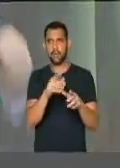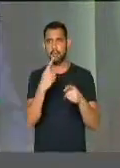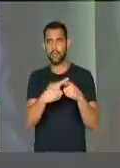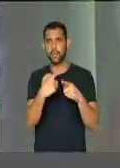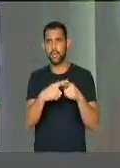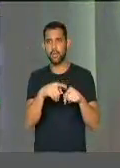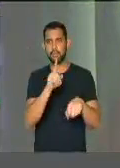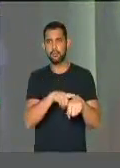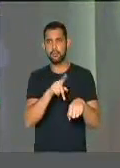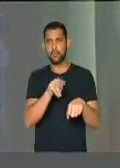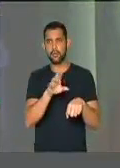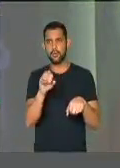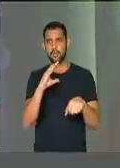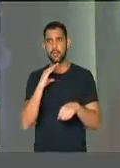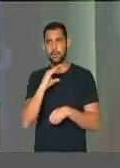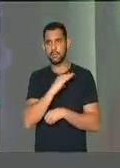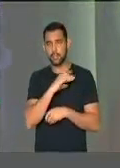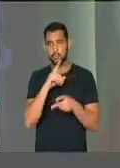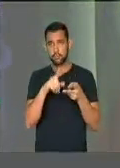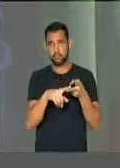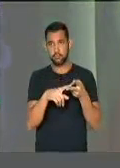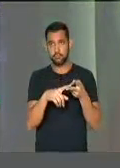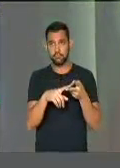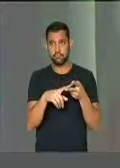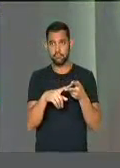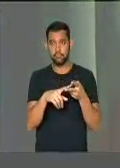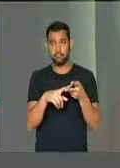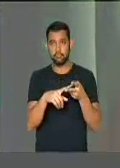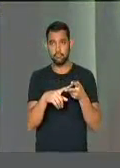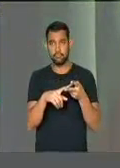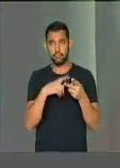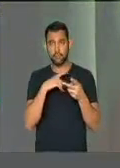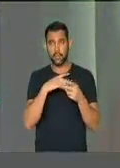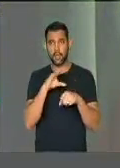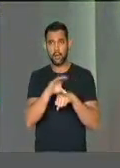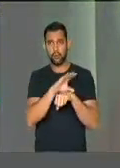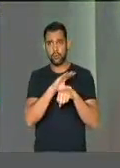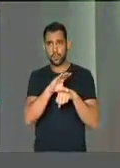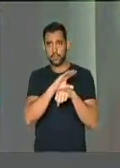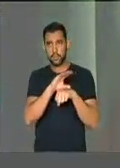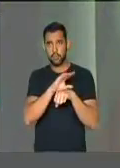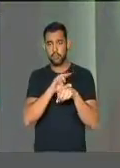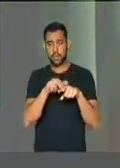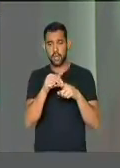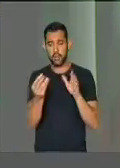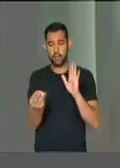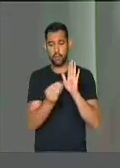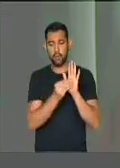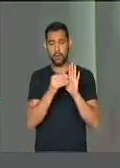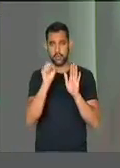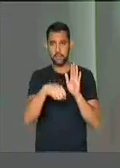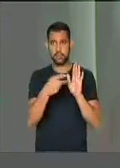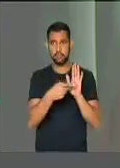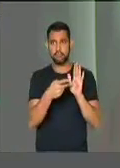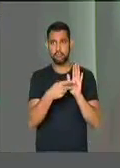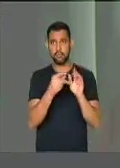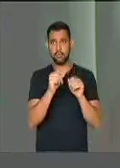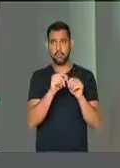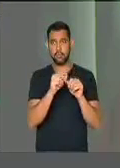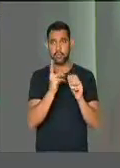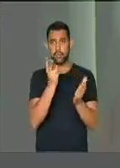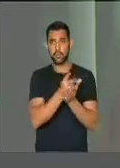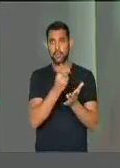porque é provisória, a comissão. A Constituição nela cabe, sim, o